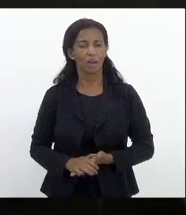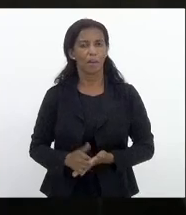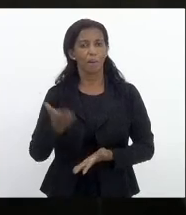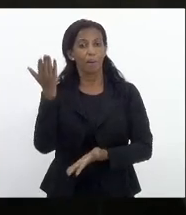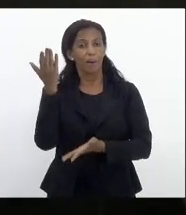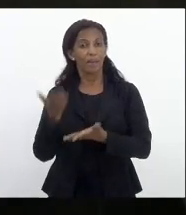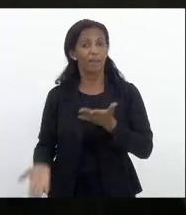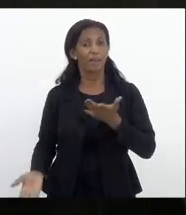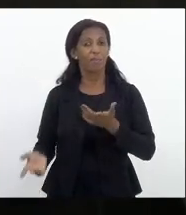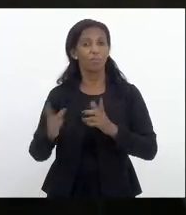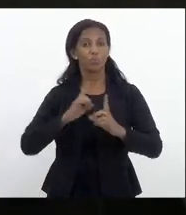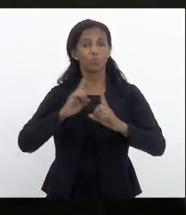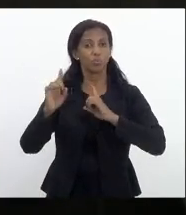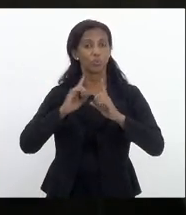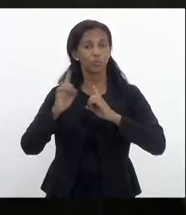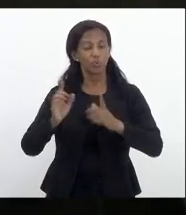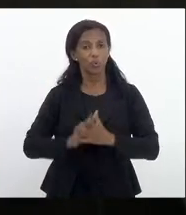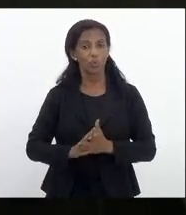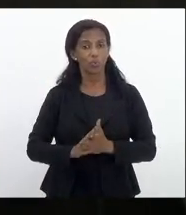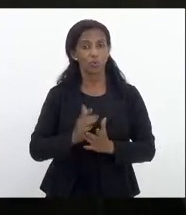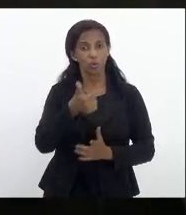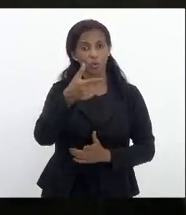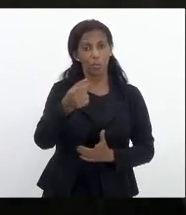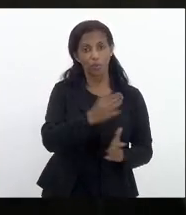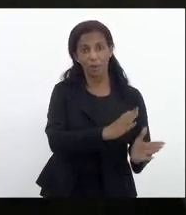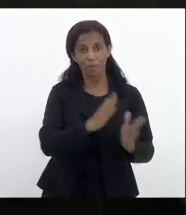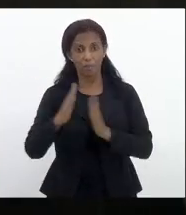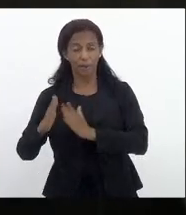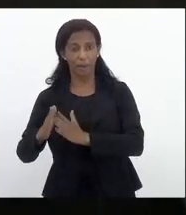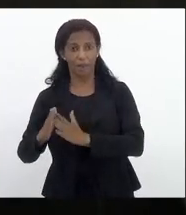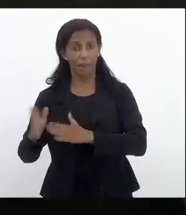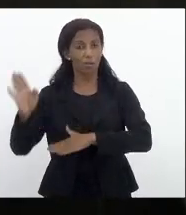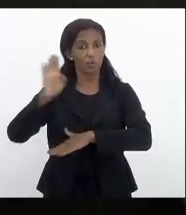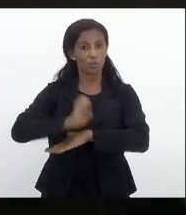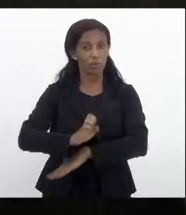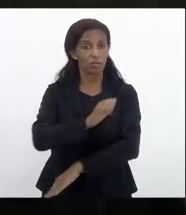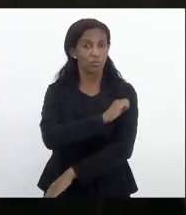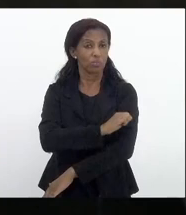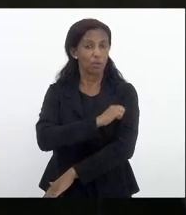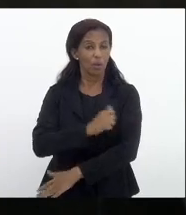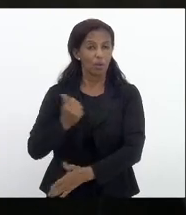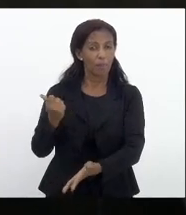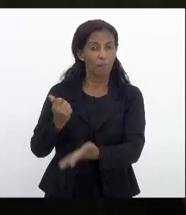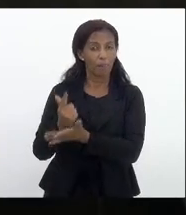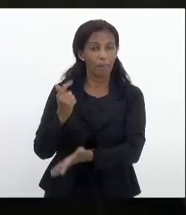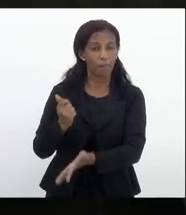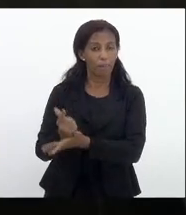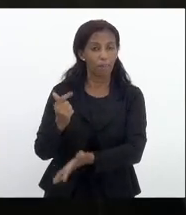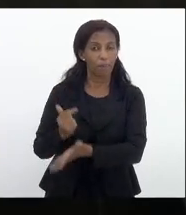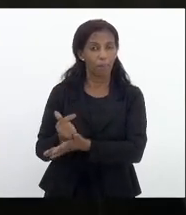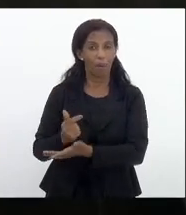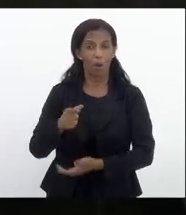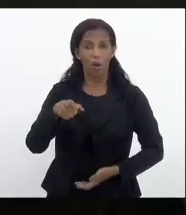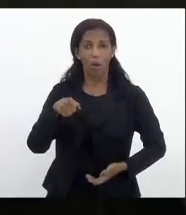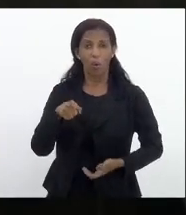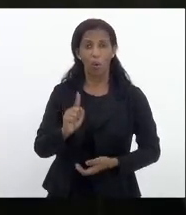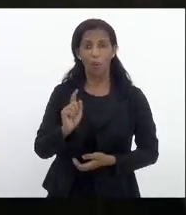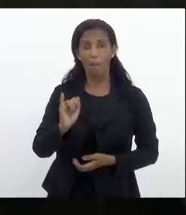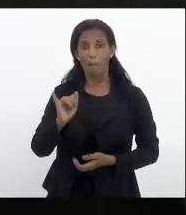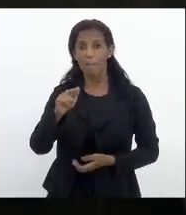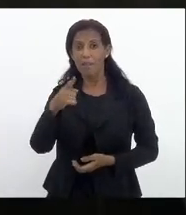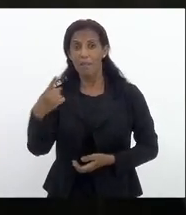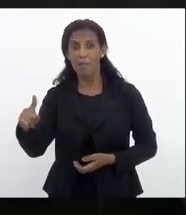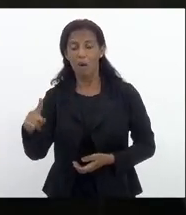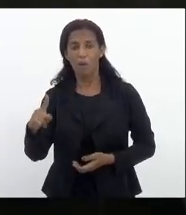servidor tem o problema de 2017 para cá o estado do Rio de Janeiro vem gastou vem gastando um bilhão e cem milhões a